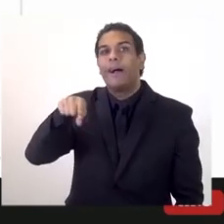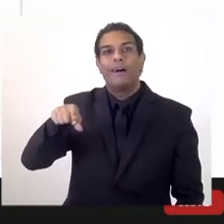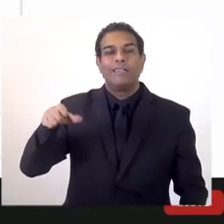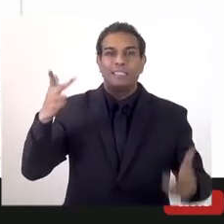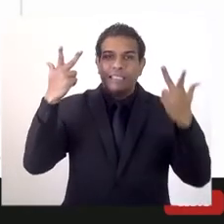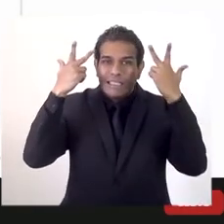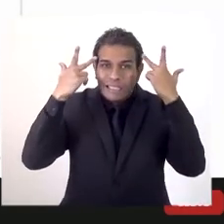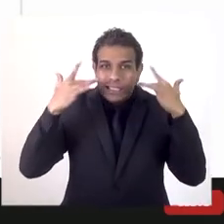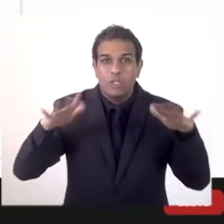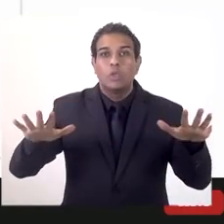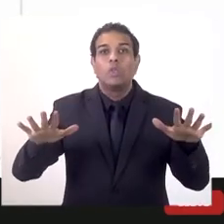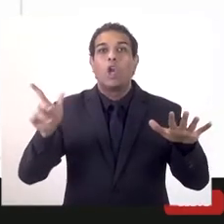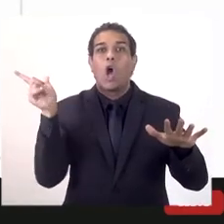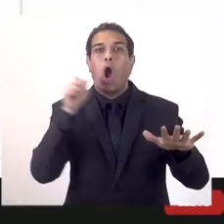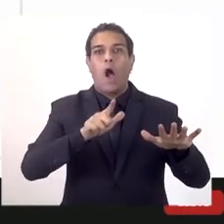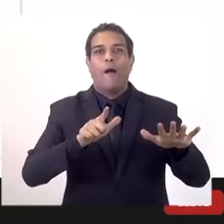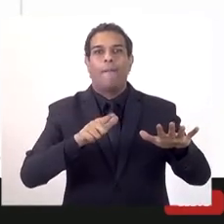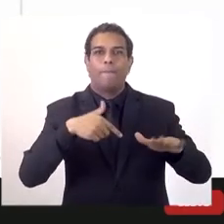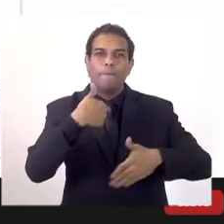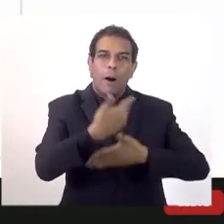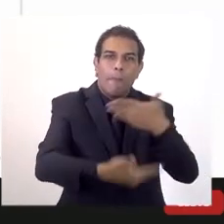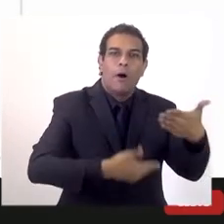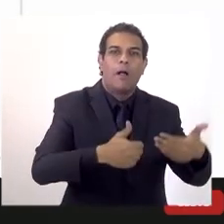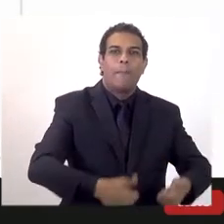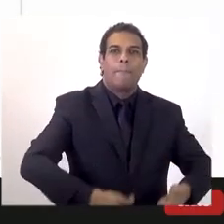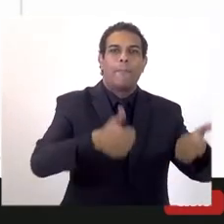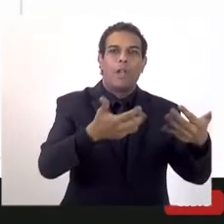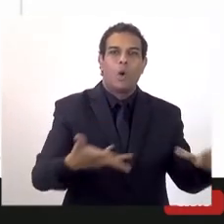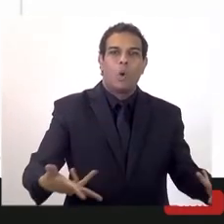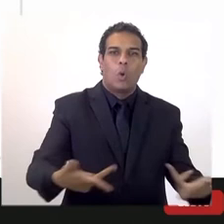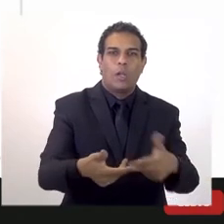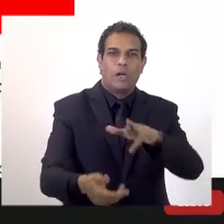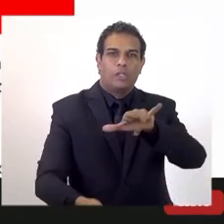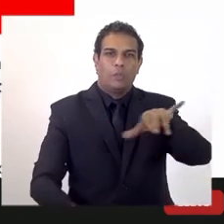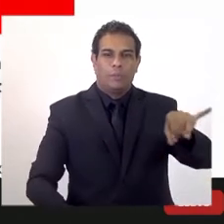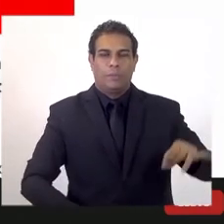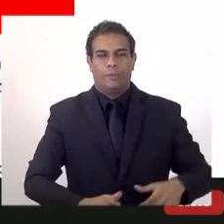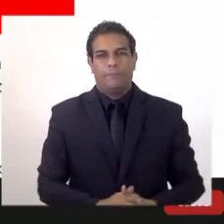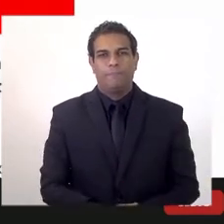importante para reindustrializar o Estado do Rio de Janeiro. Pode, por favor.